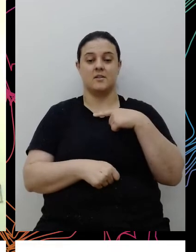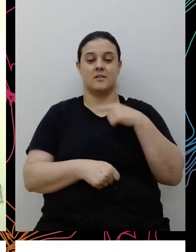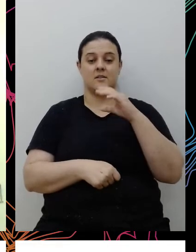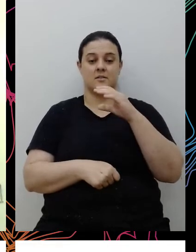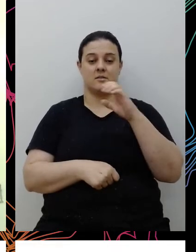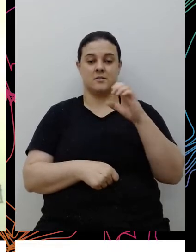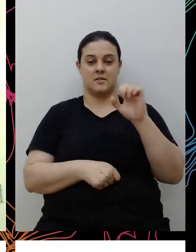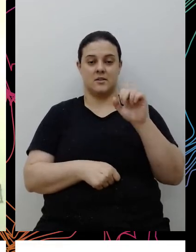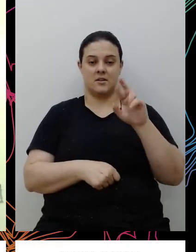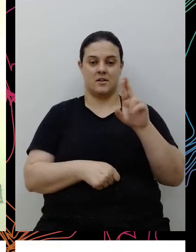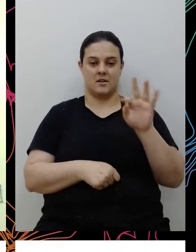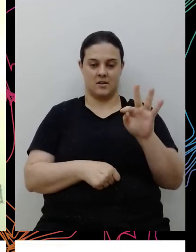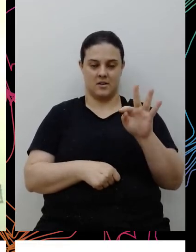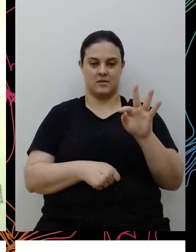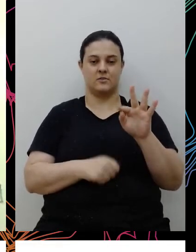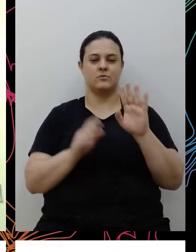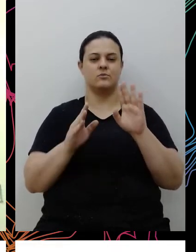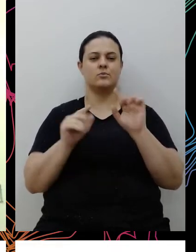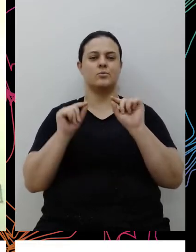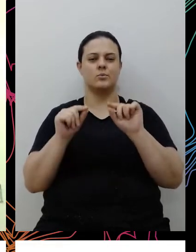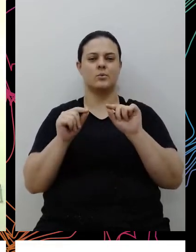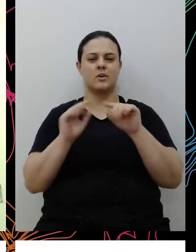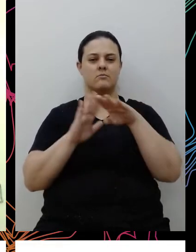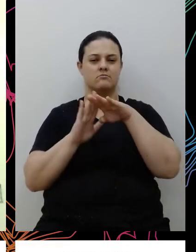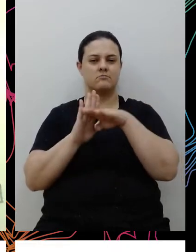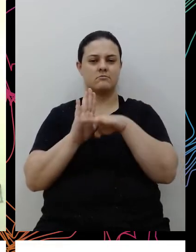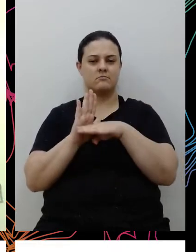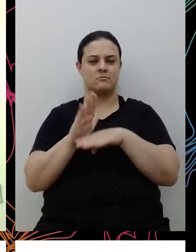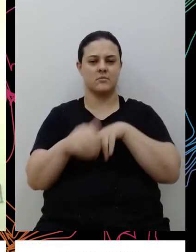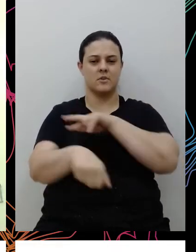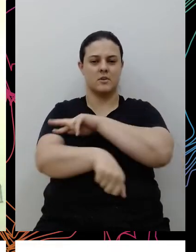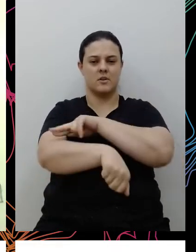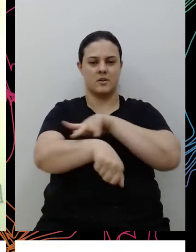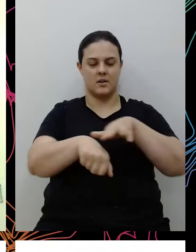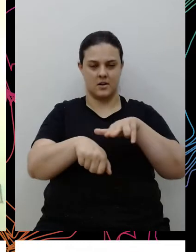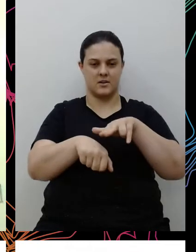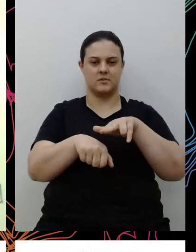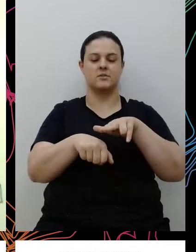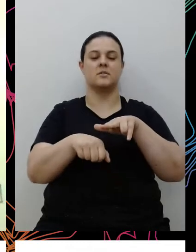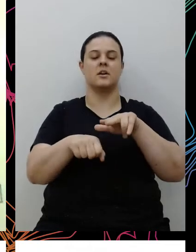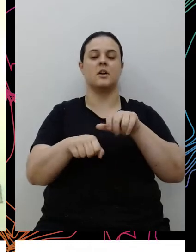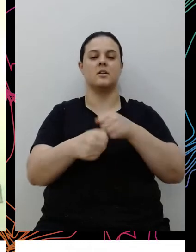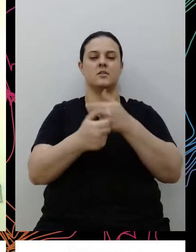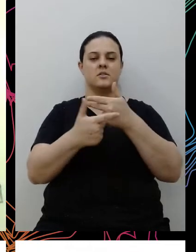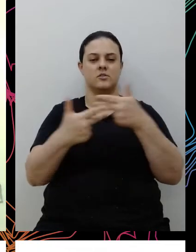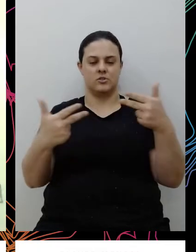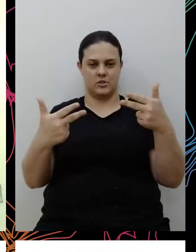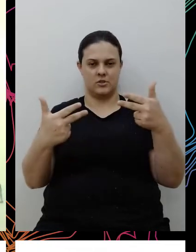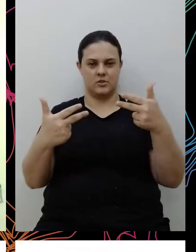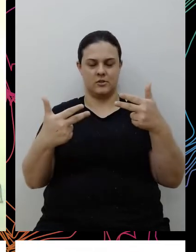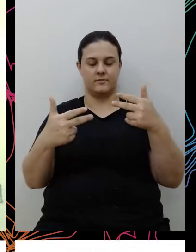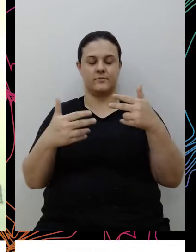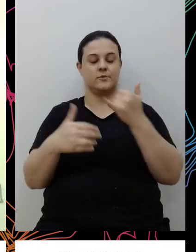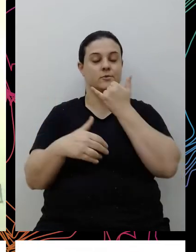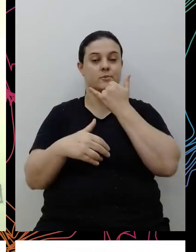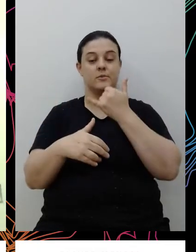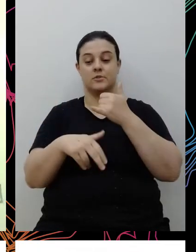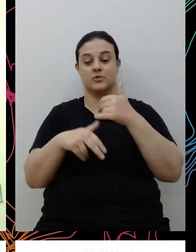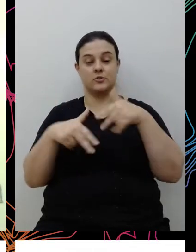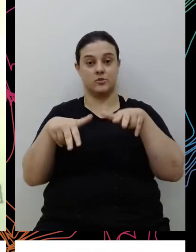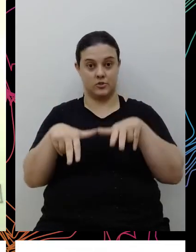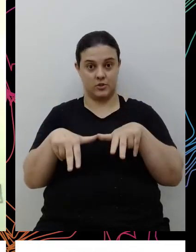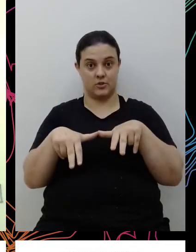desenvolvimento específico da agenda de raça e de gênero, né, porque a gente sentiu essa necessidade de trabalhar em